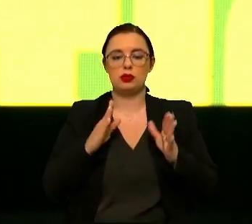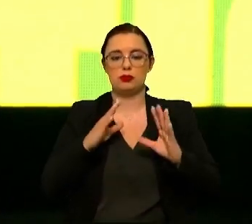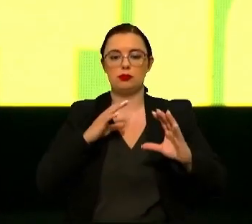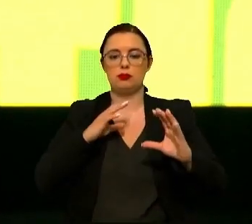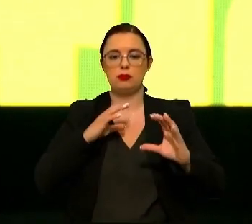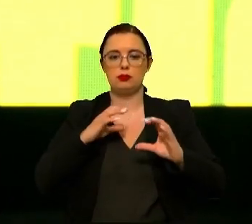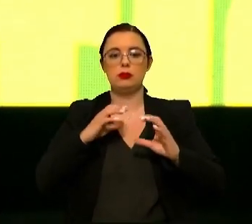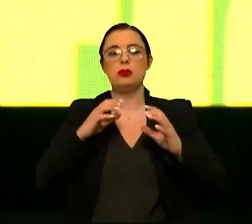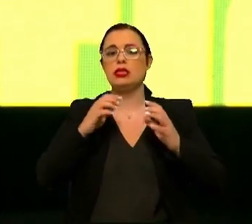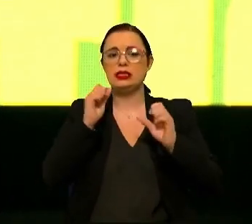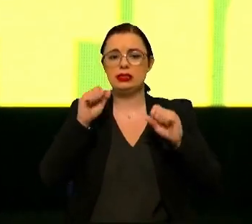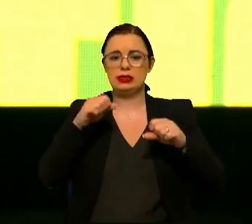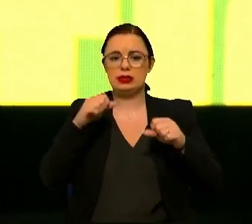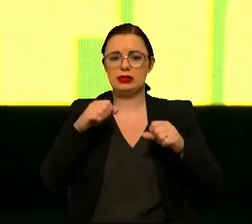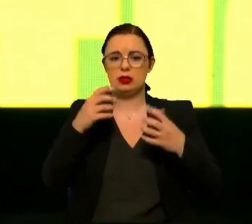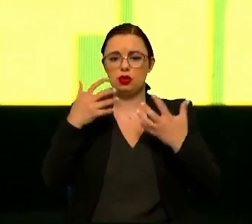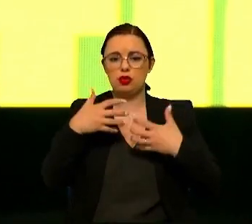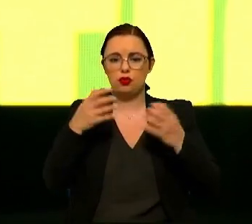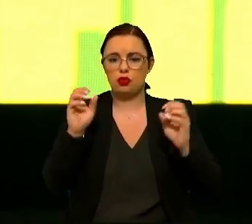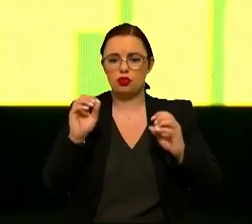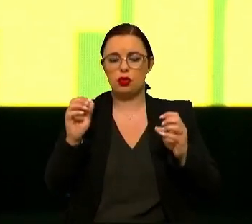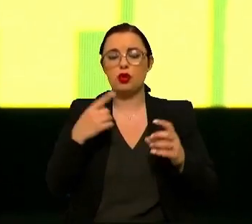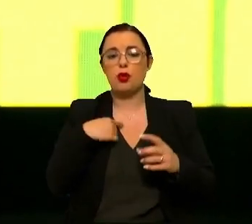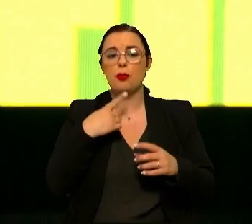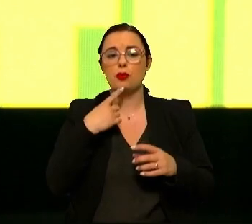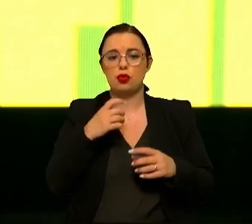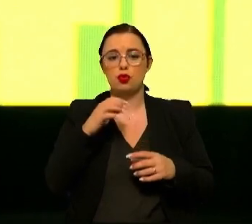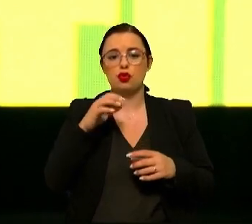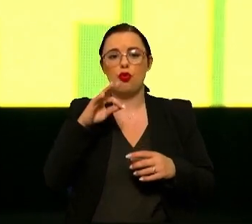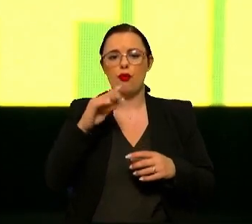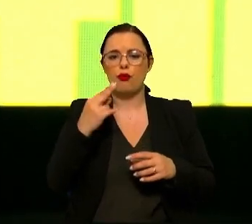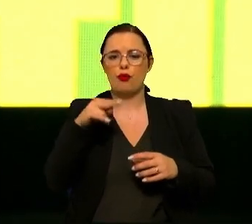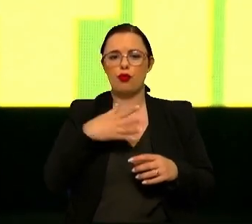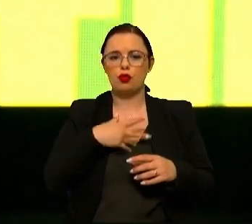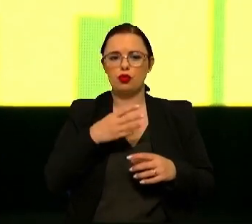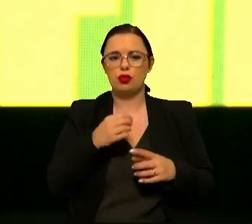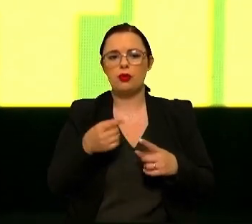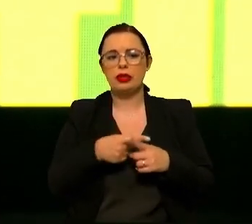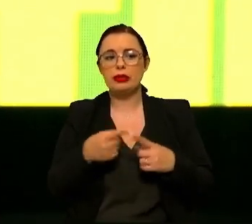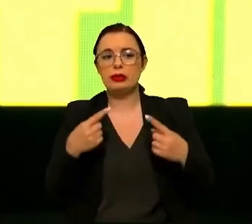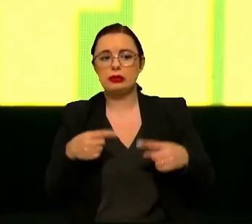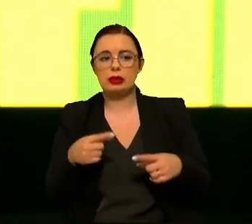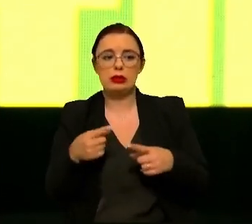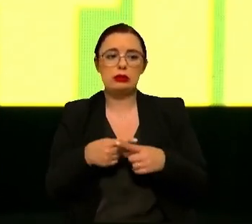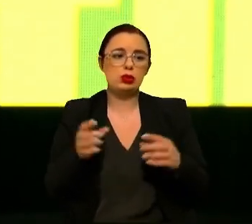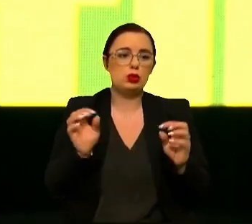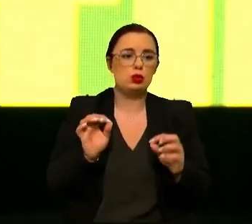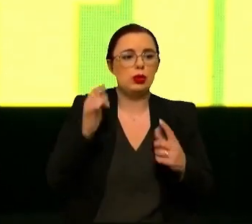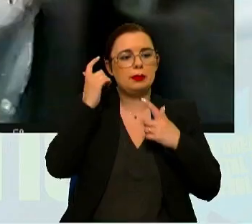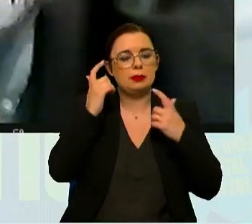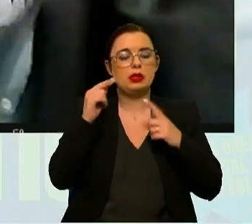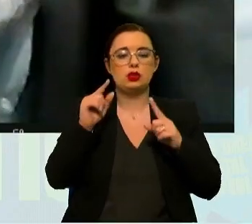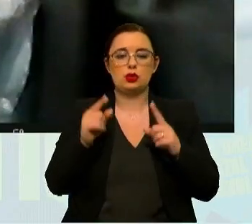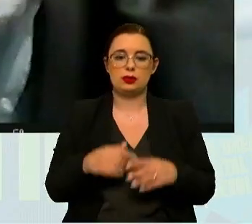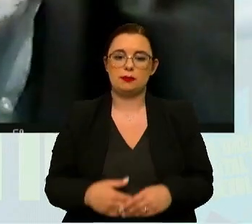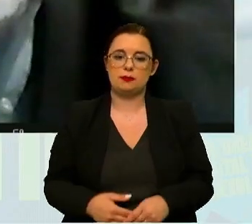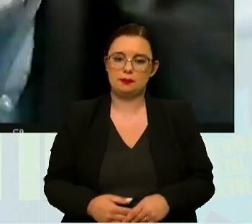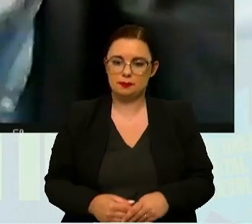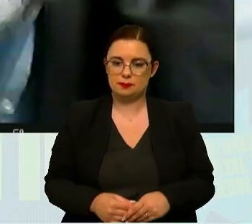e pergunto-lhe o é que o Fundão, o Fundão tem algum interesse nisto, não tem interesse nisto, o que é que está a pensar nesta matéria?